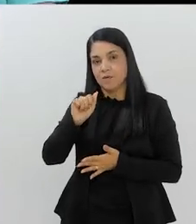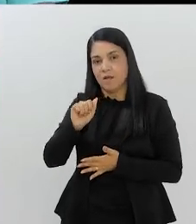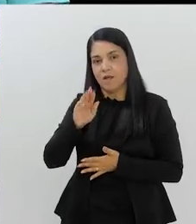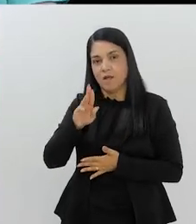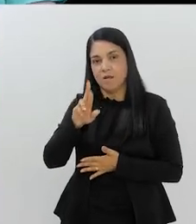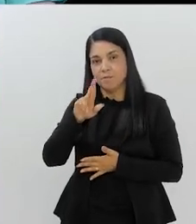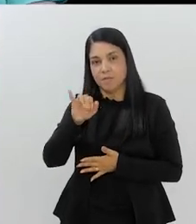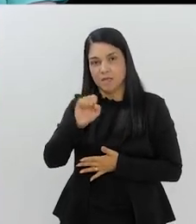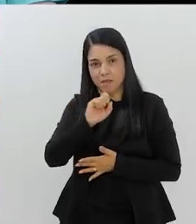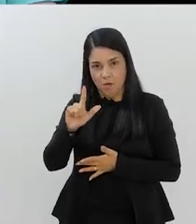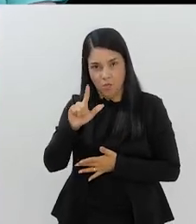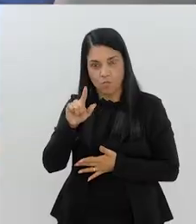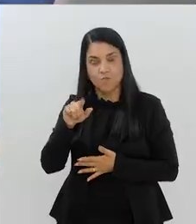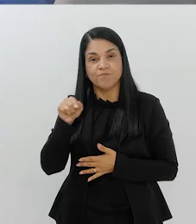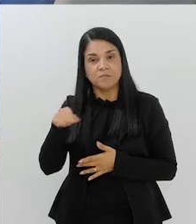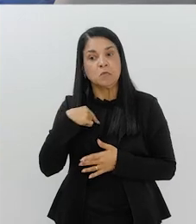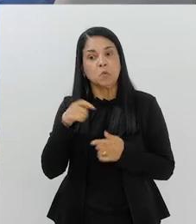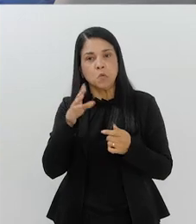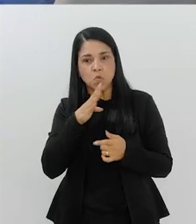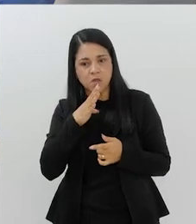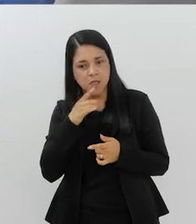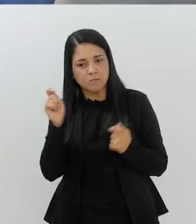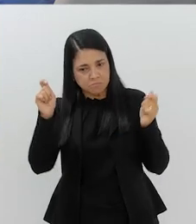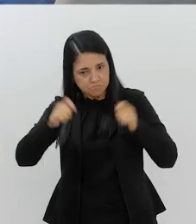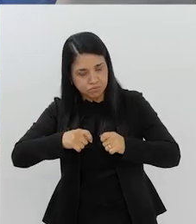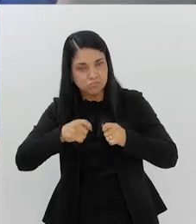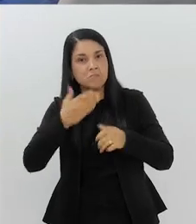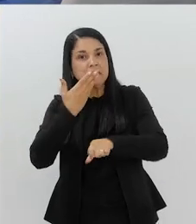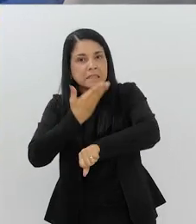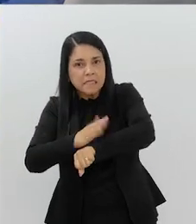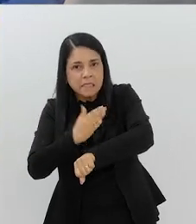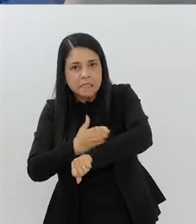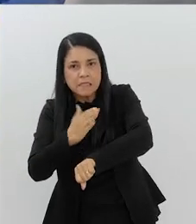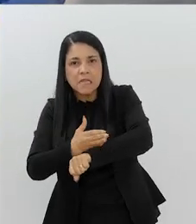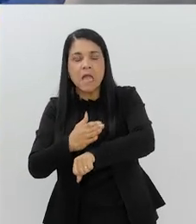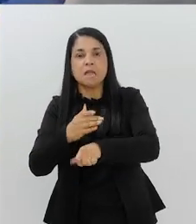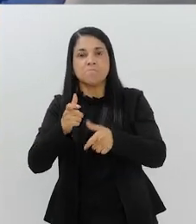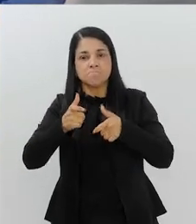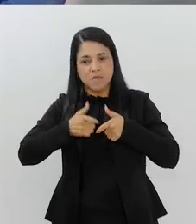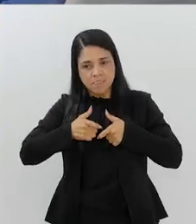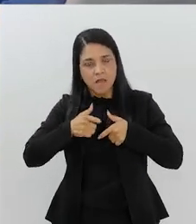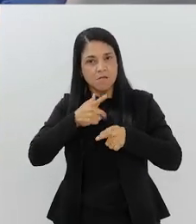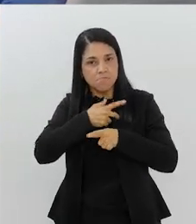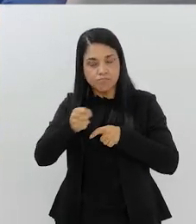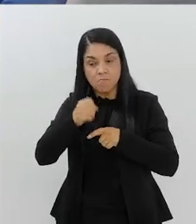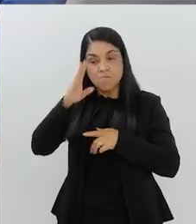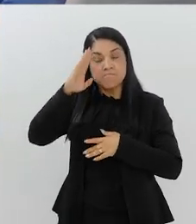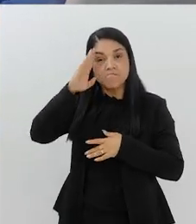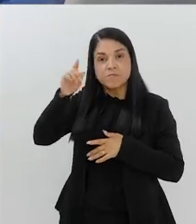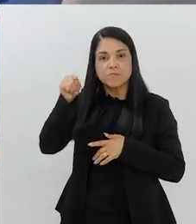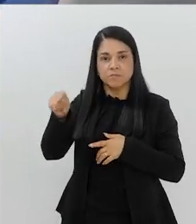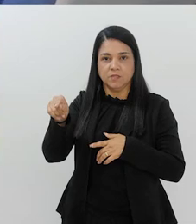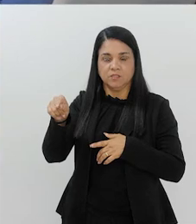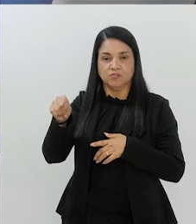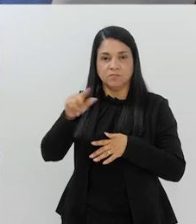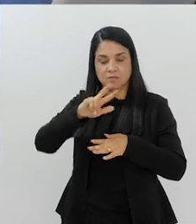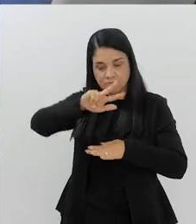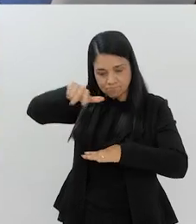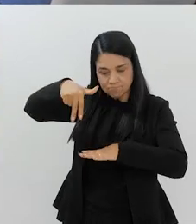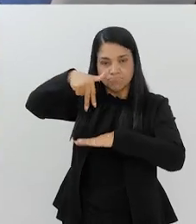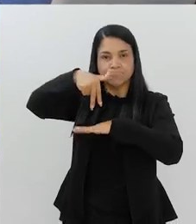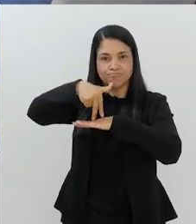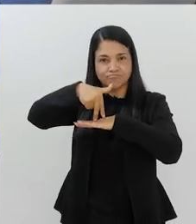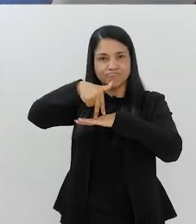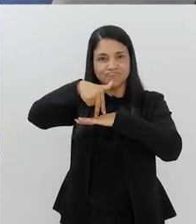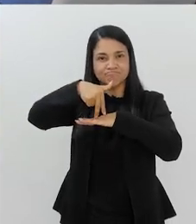falamos do Gabrielzinho e a gente conhece ele por ser competente para caramba, treinar, ganhar medalhas, mas, principalmente, quando vai para o